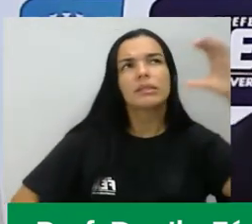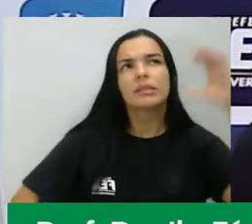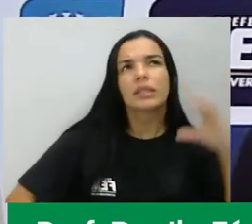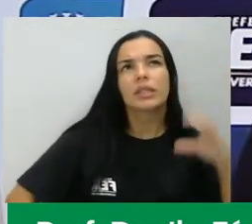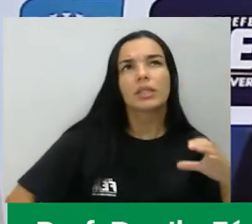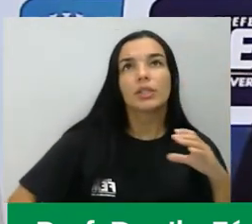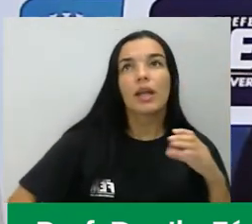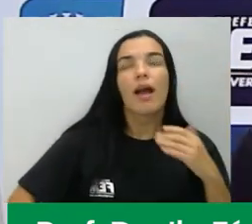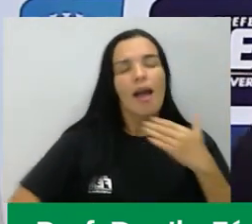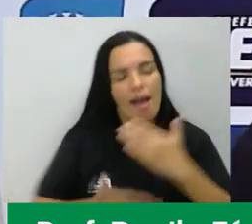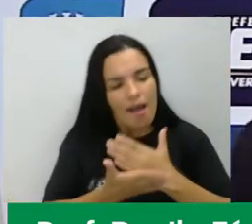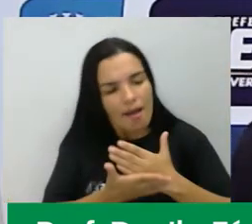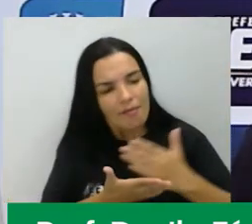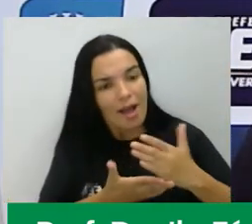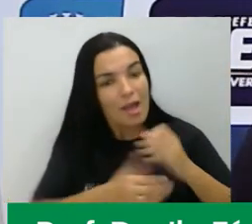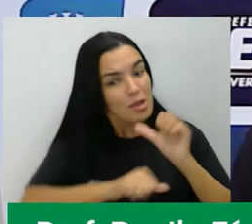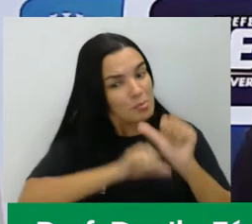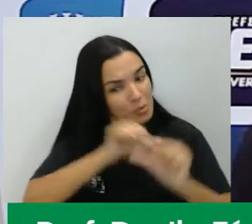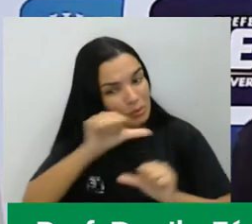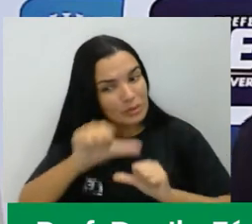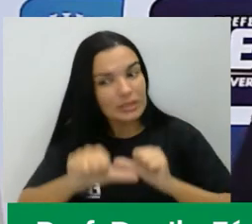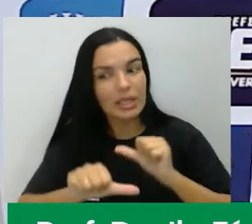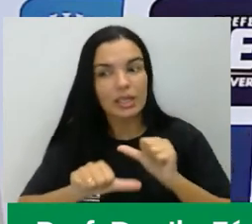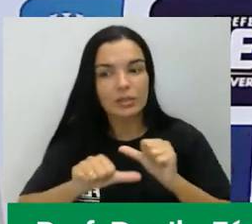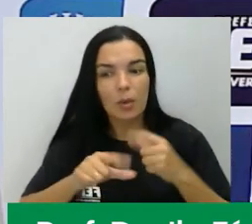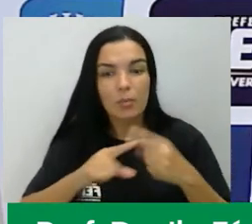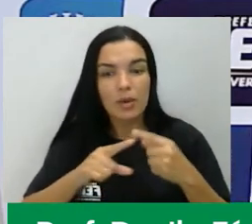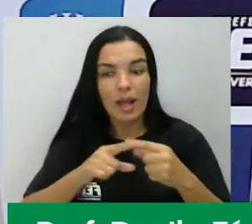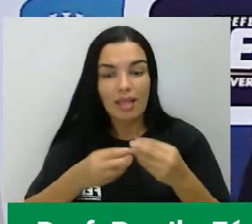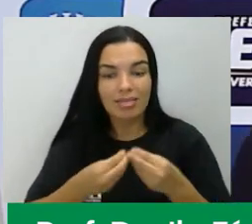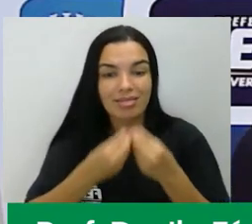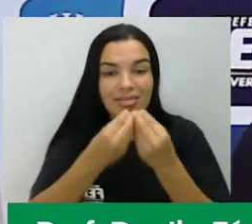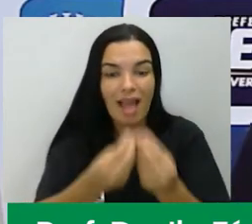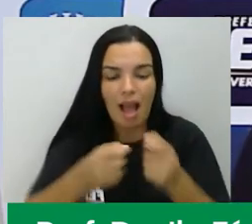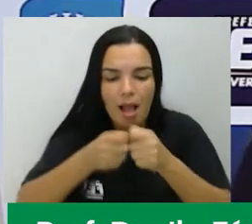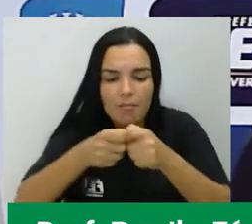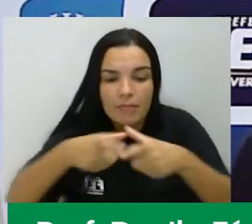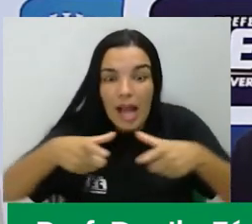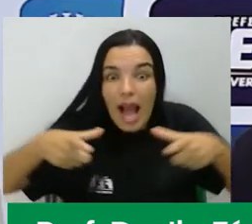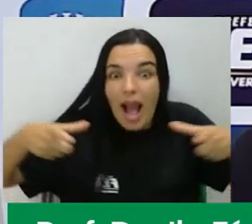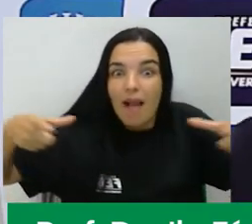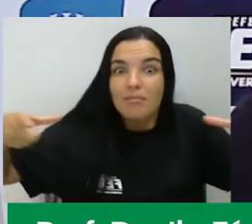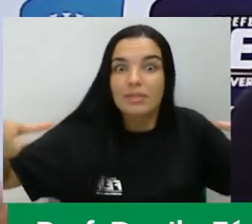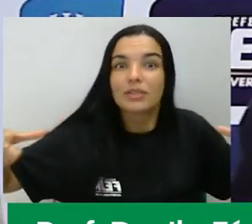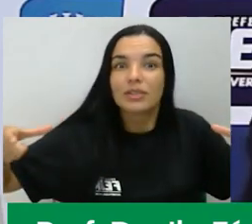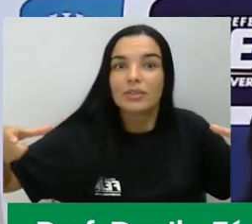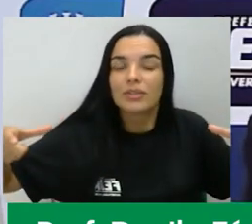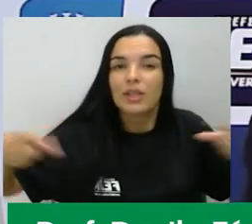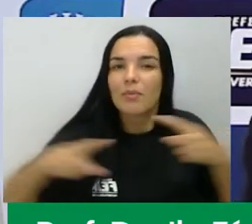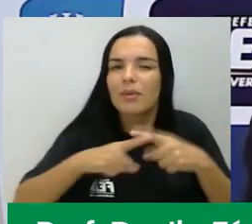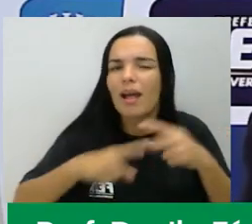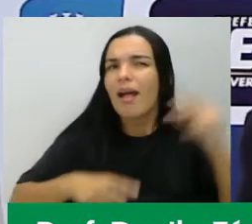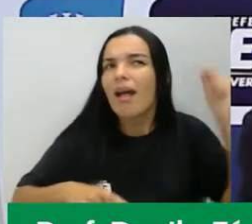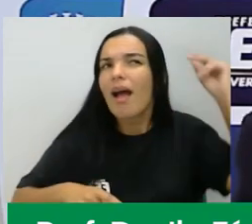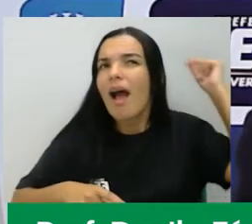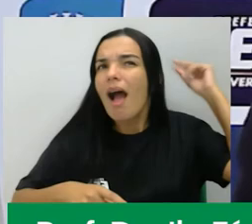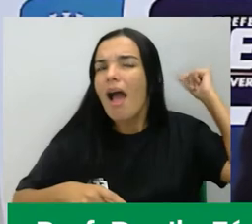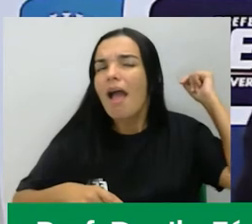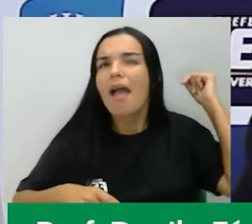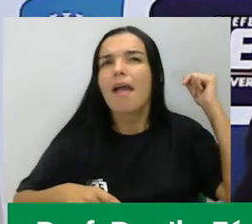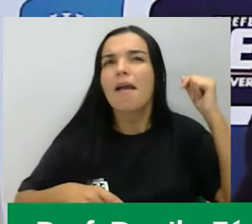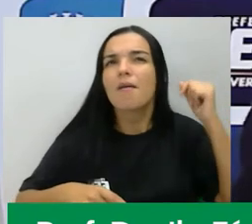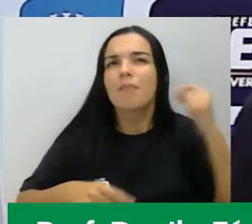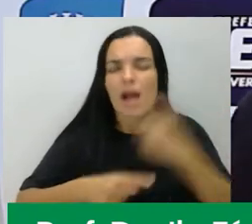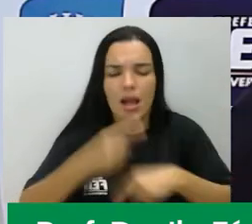história, ficando cada vez mais amplo. E se na época da Revolução Francesa, cidadania significava